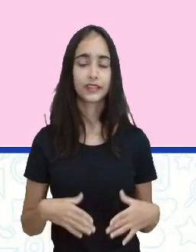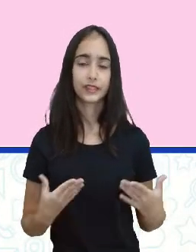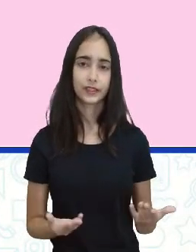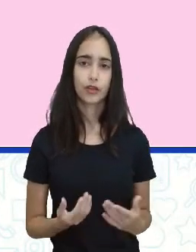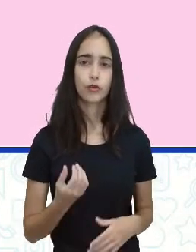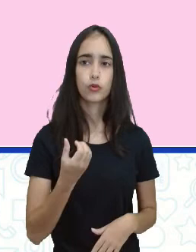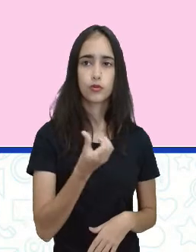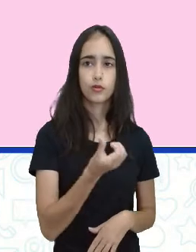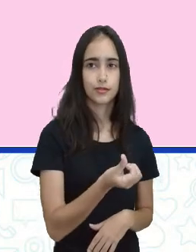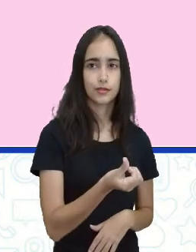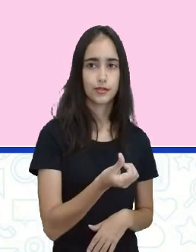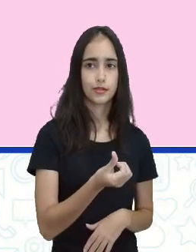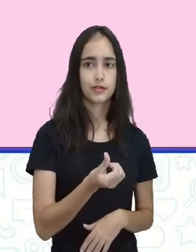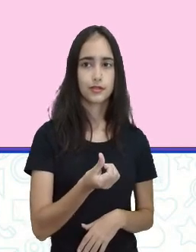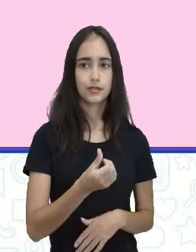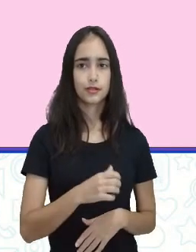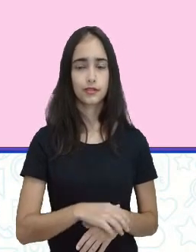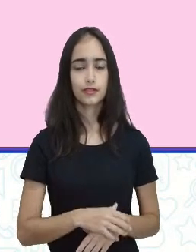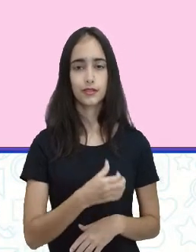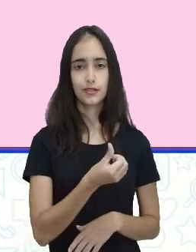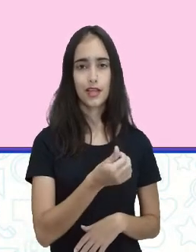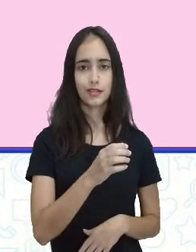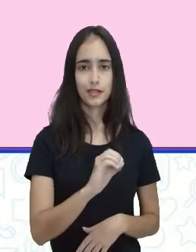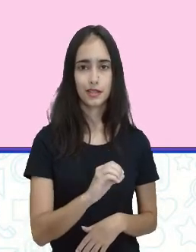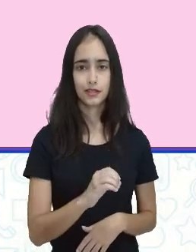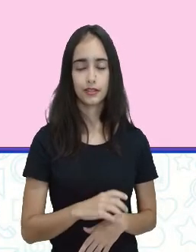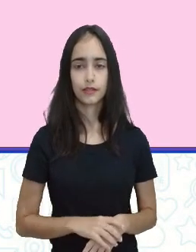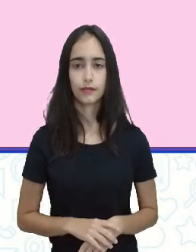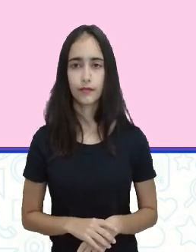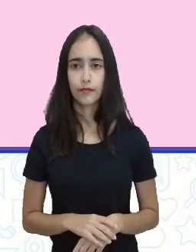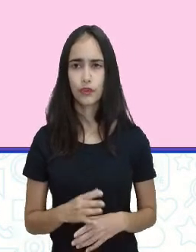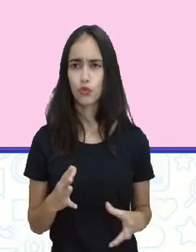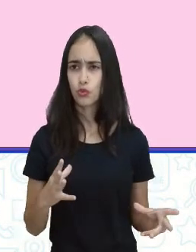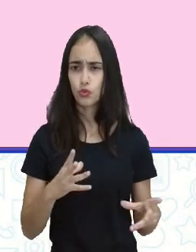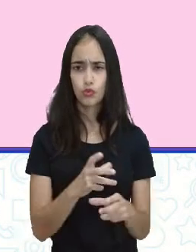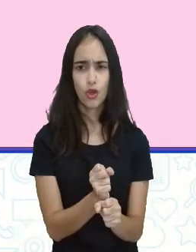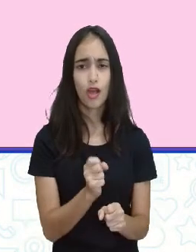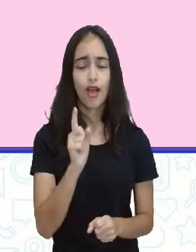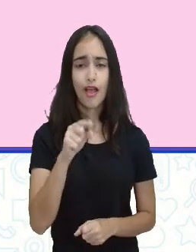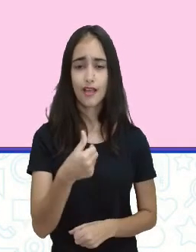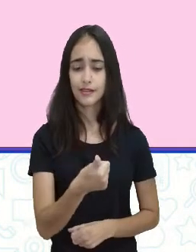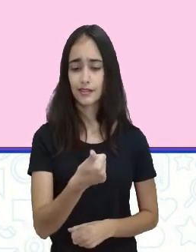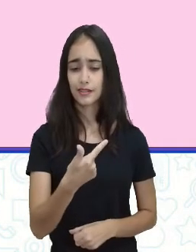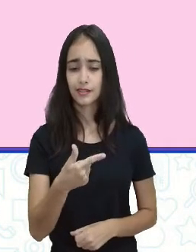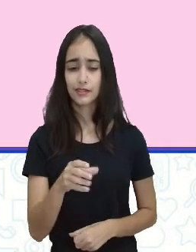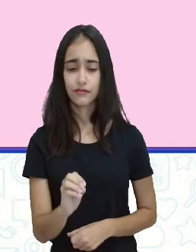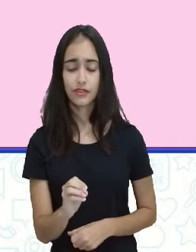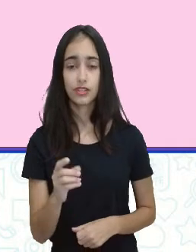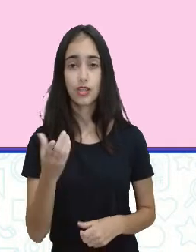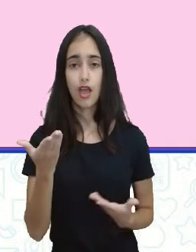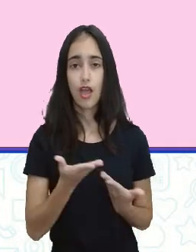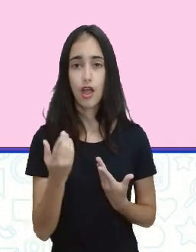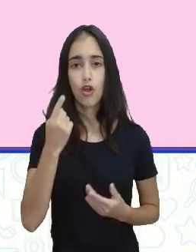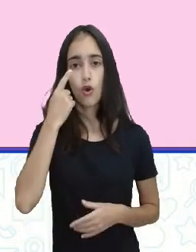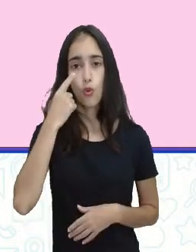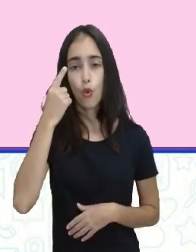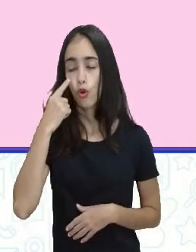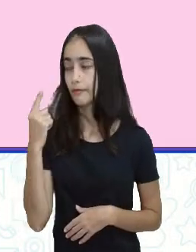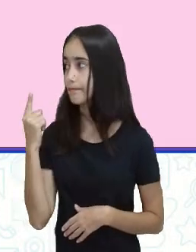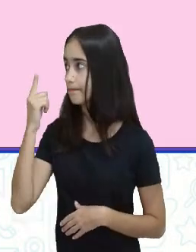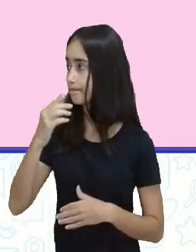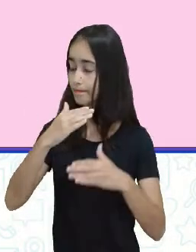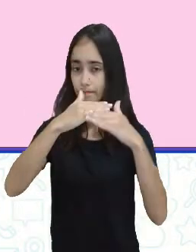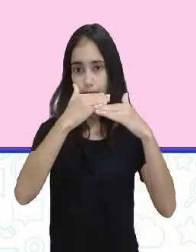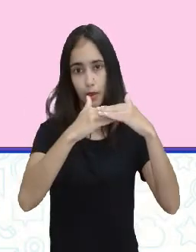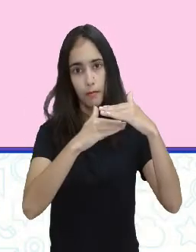é 120. Tá? Ora, feito isso, olha a nossa tabelinha. Eu sei que 6,